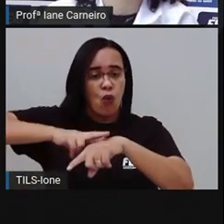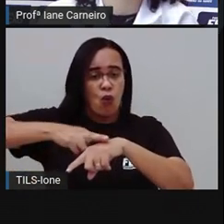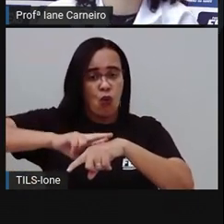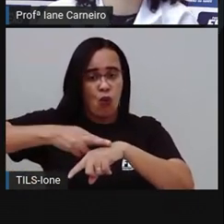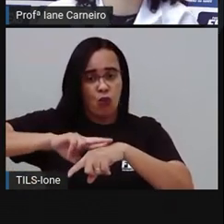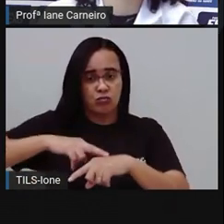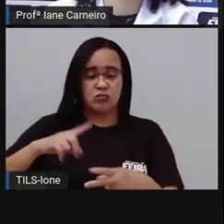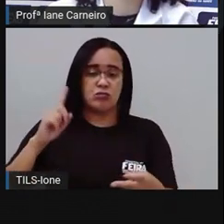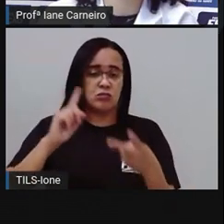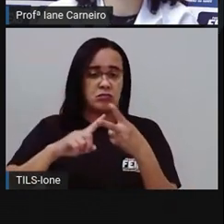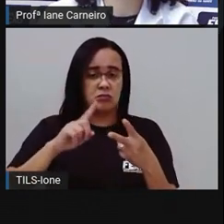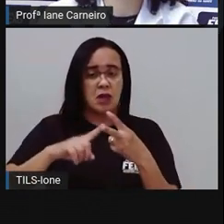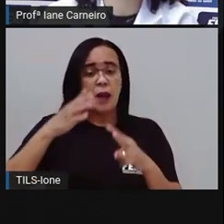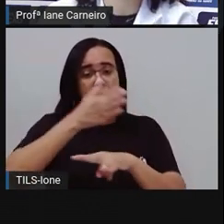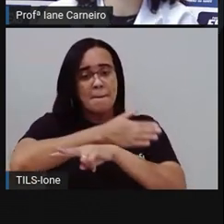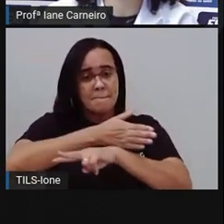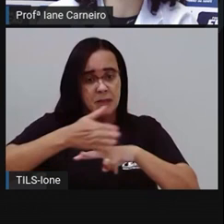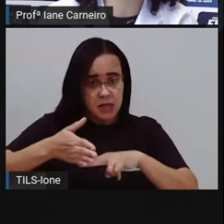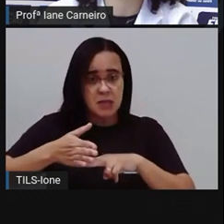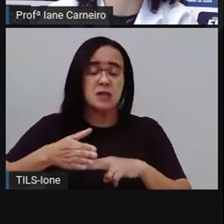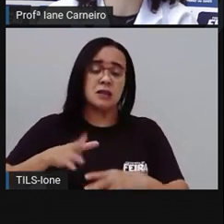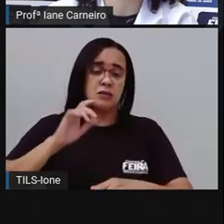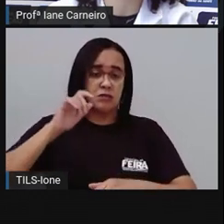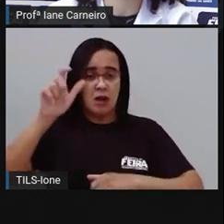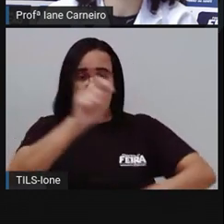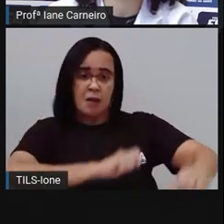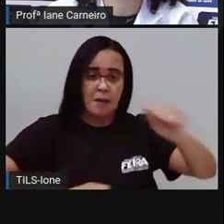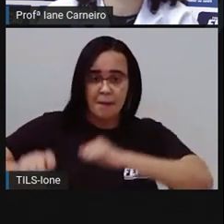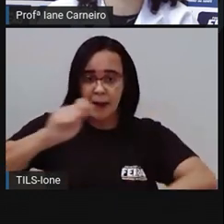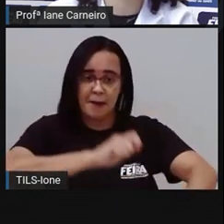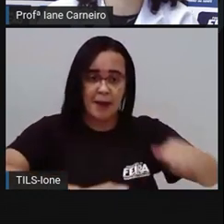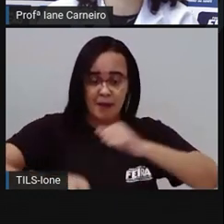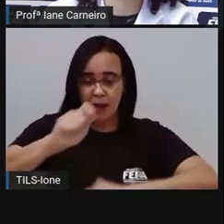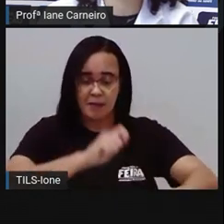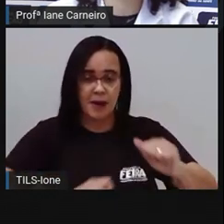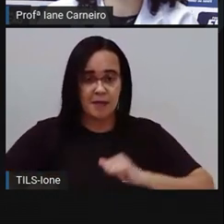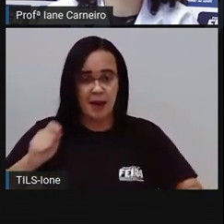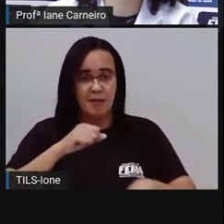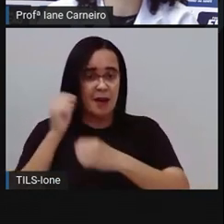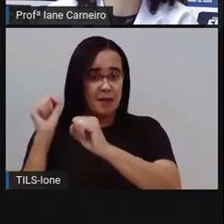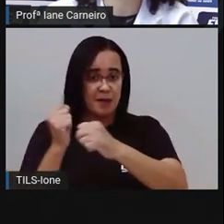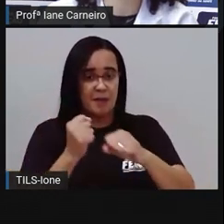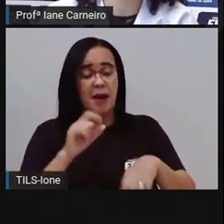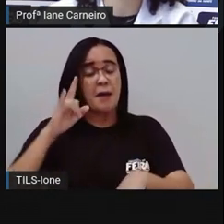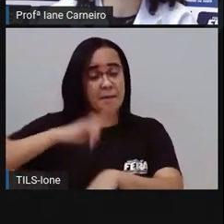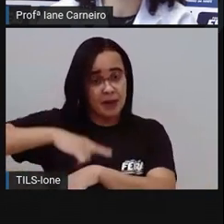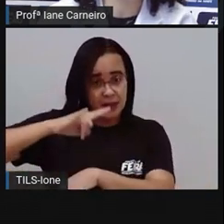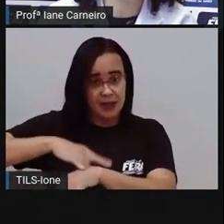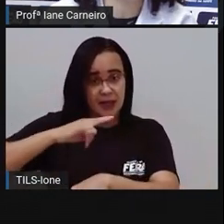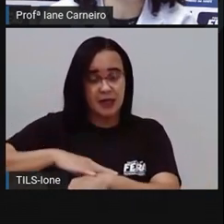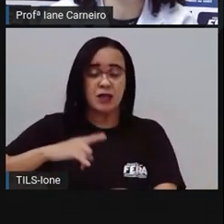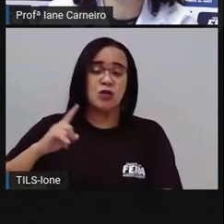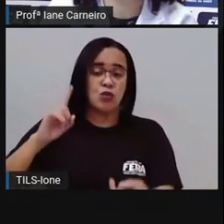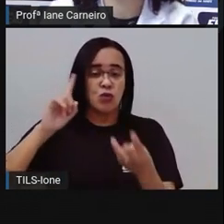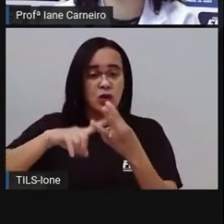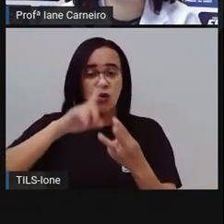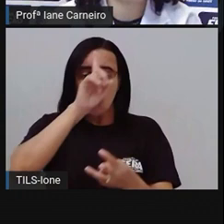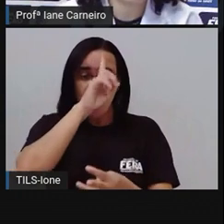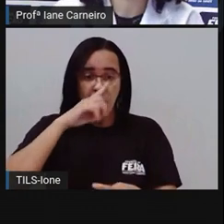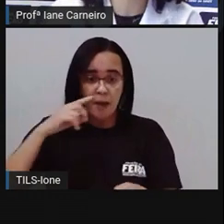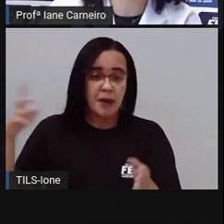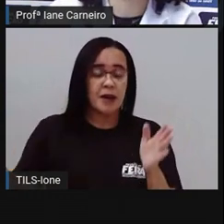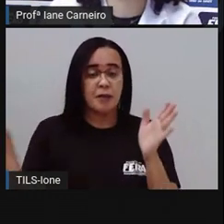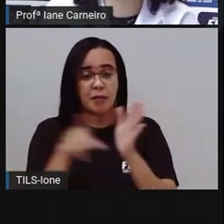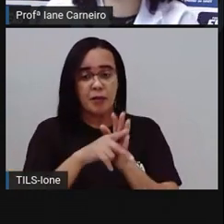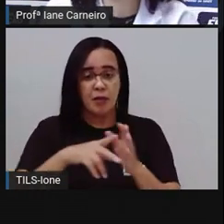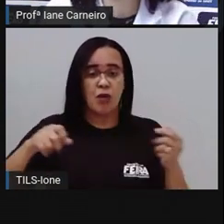lavar banheiro, né? Higienizar alguns objetos. E o outro é detergente, para